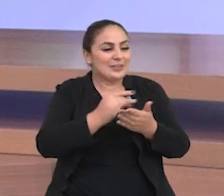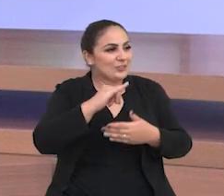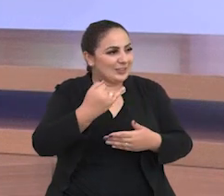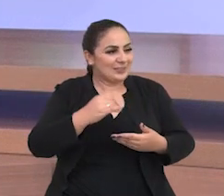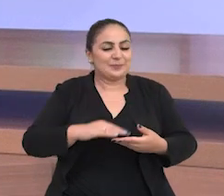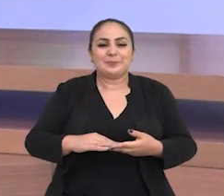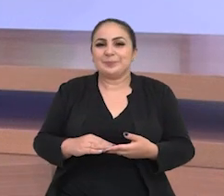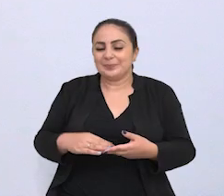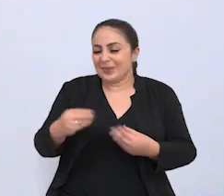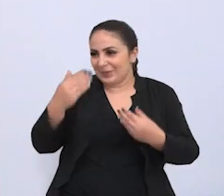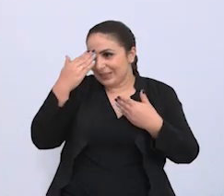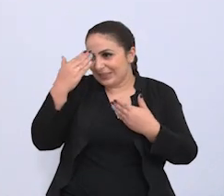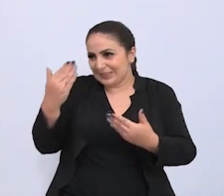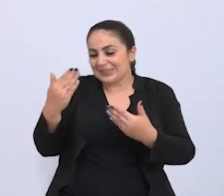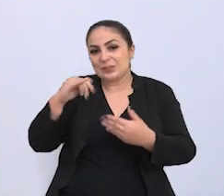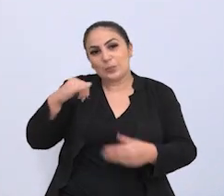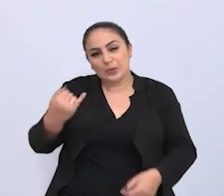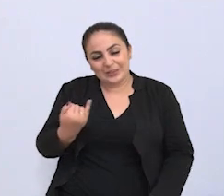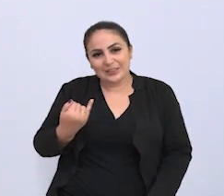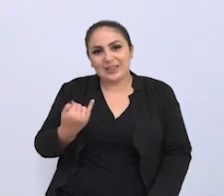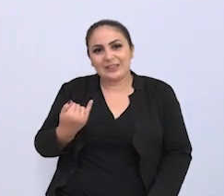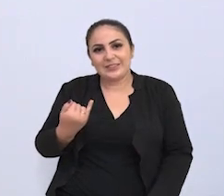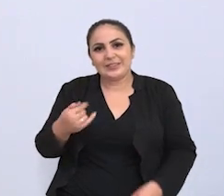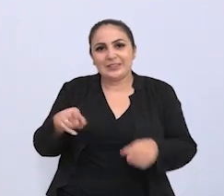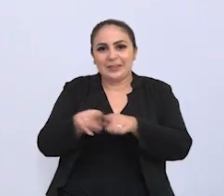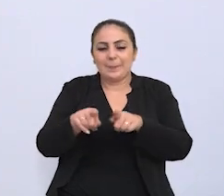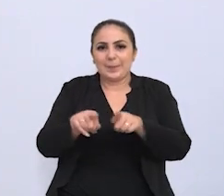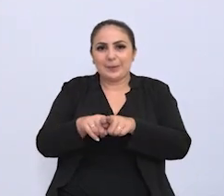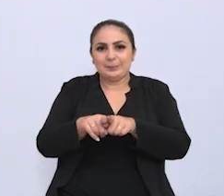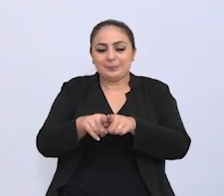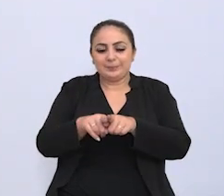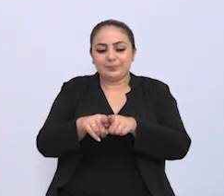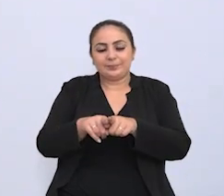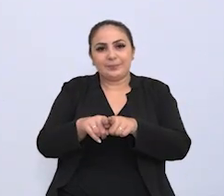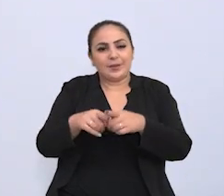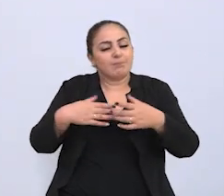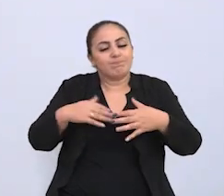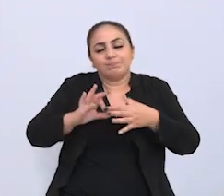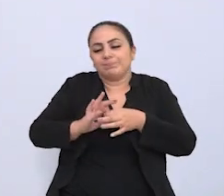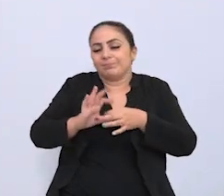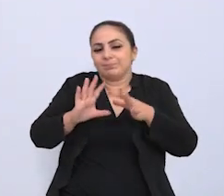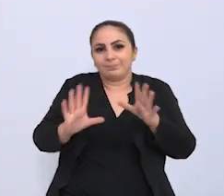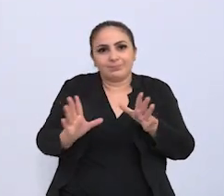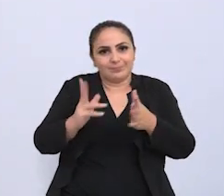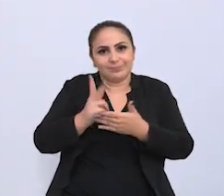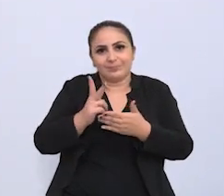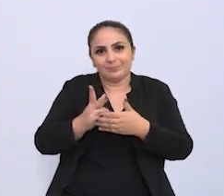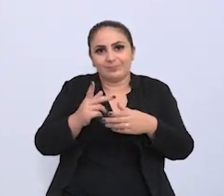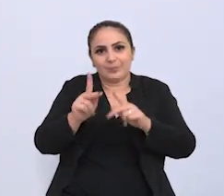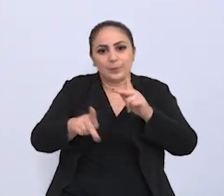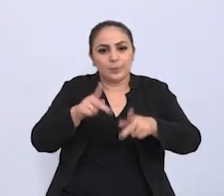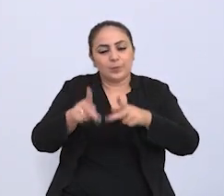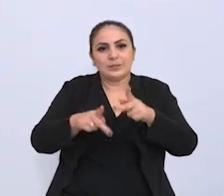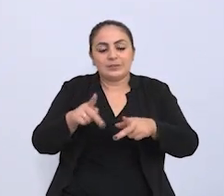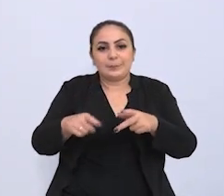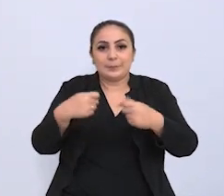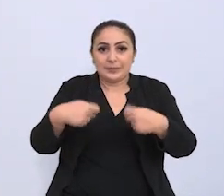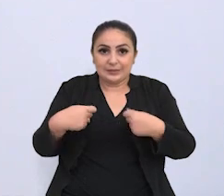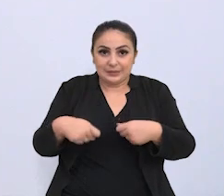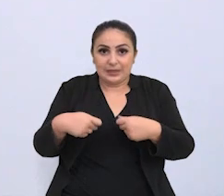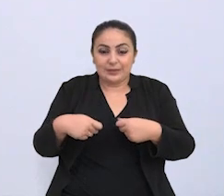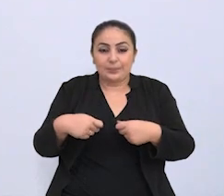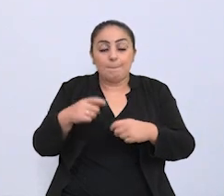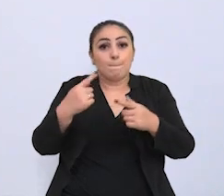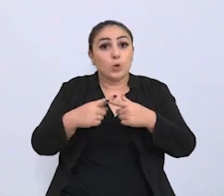que iniciei em janeiro eu que agradeço a oportunidade e me coloco à disposição da população pós